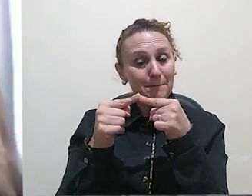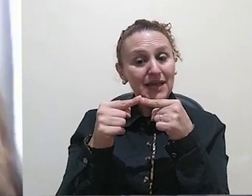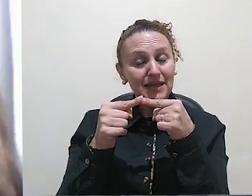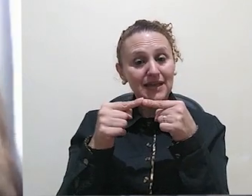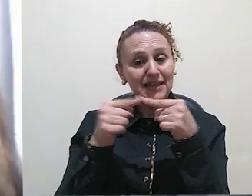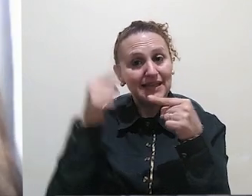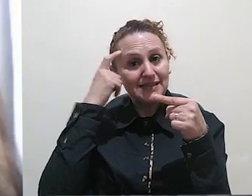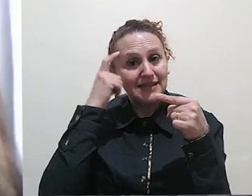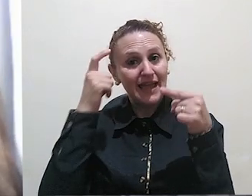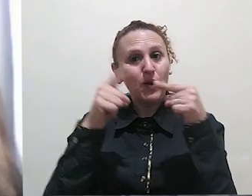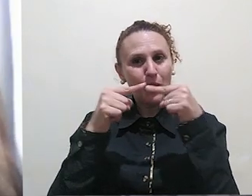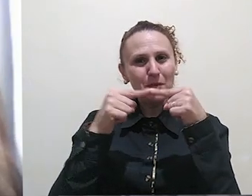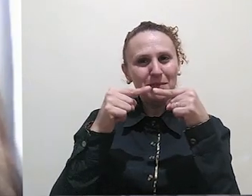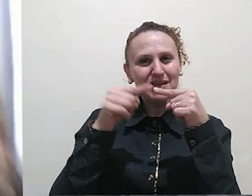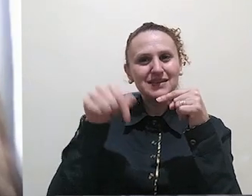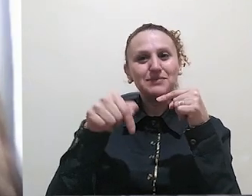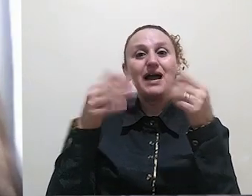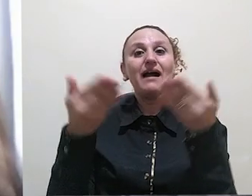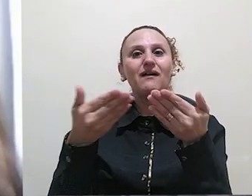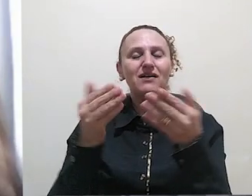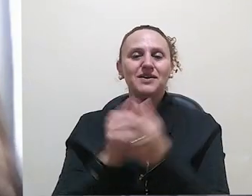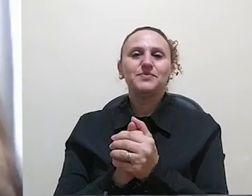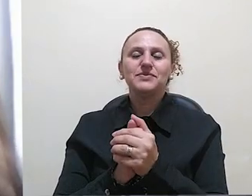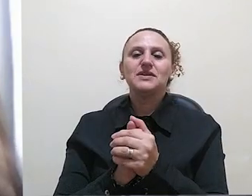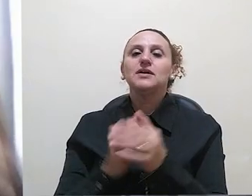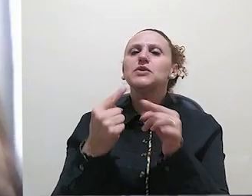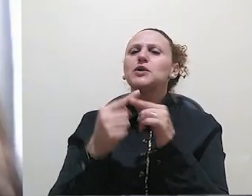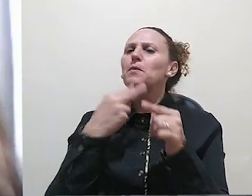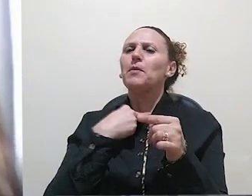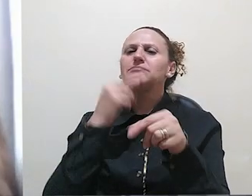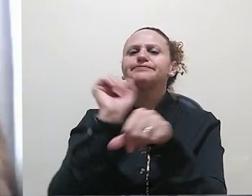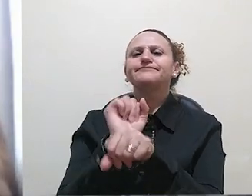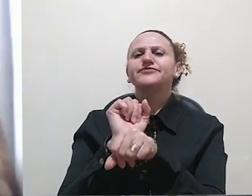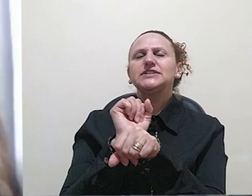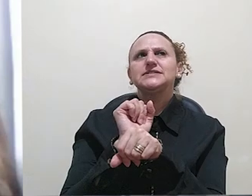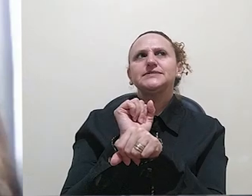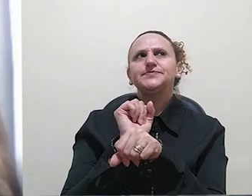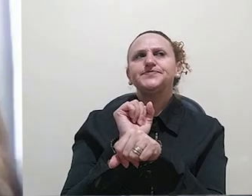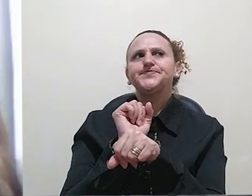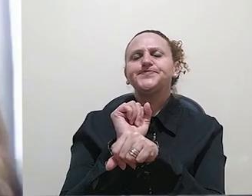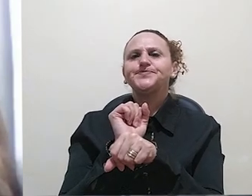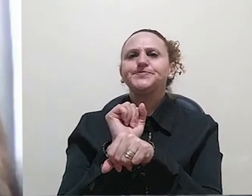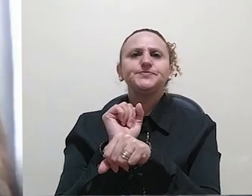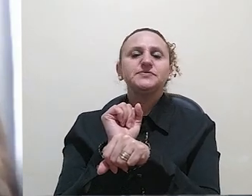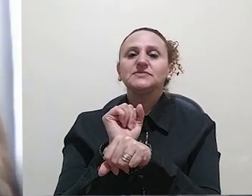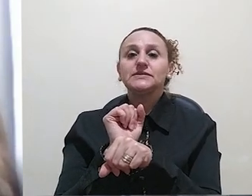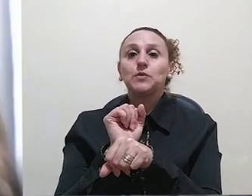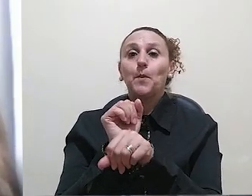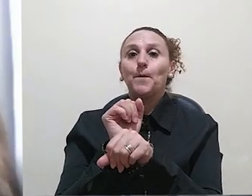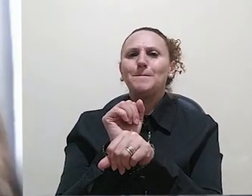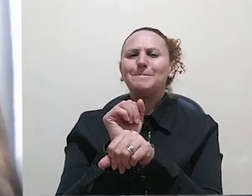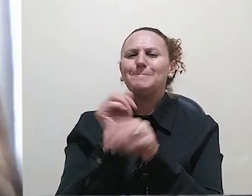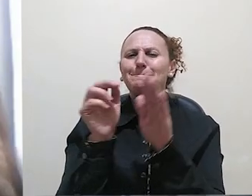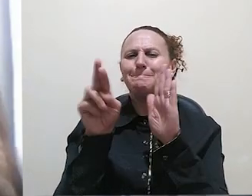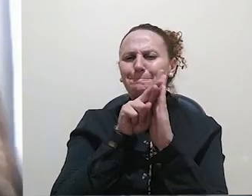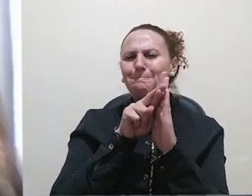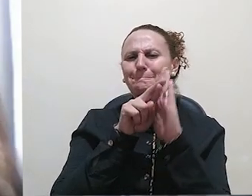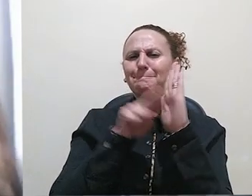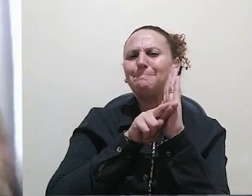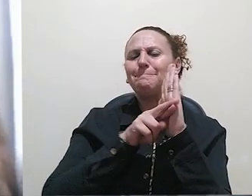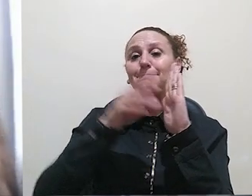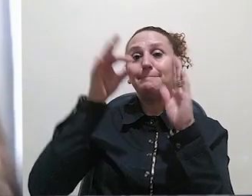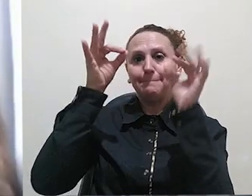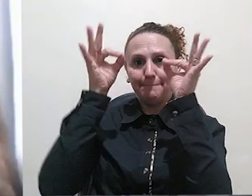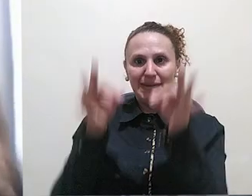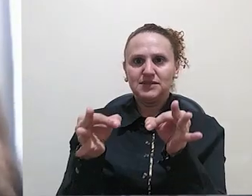né, essa organização composicional não é fixa, não necessariamente a gente vai ter um padrão, né, com relação,